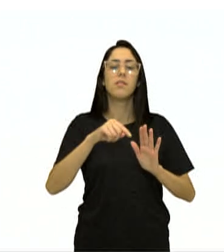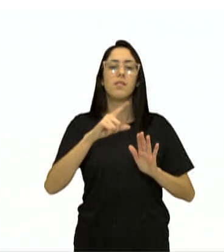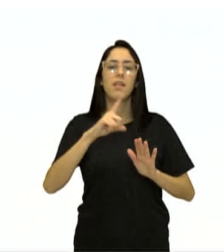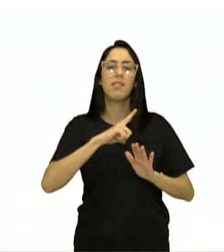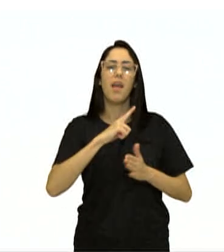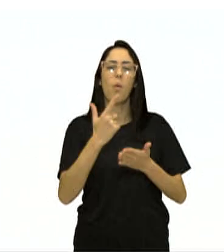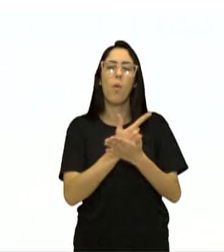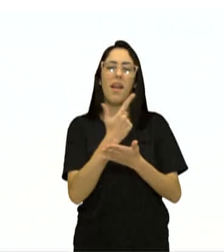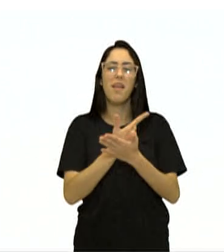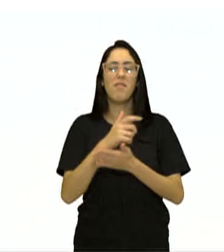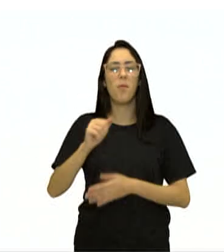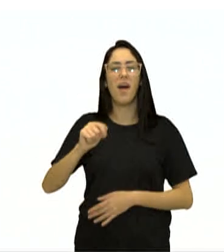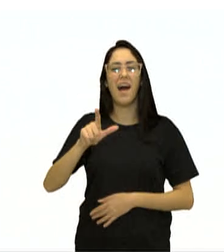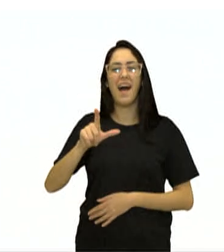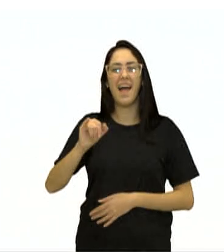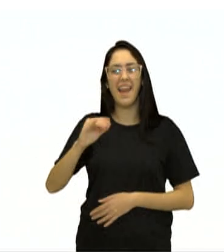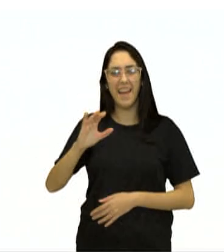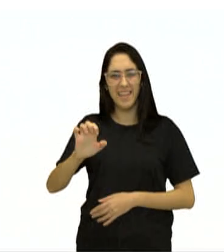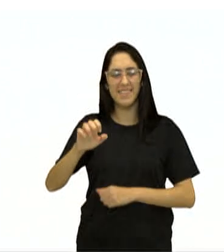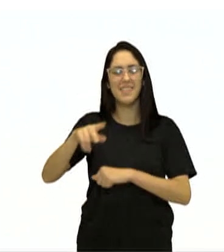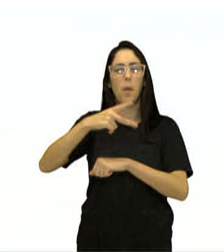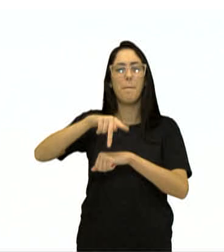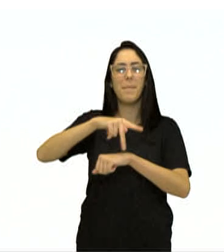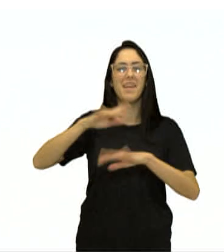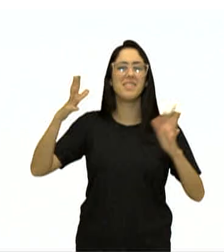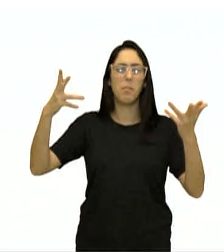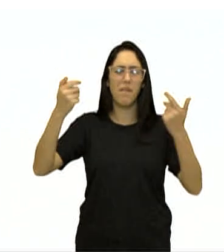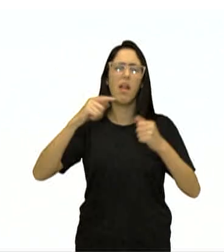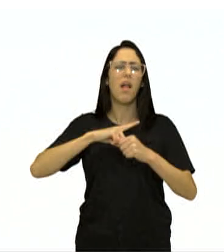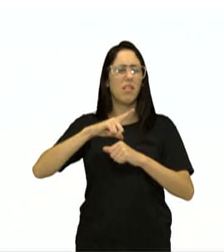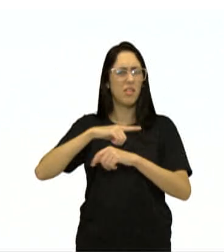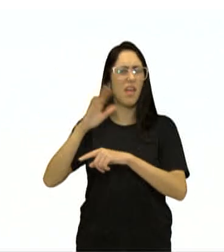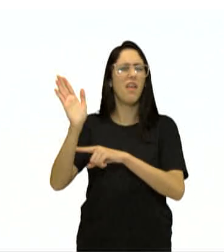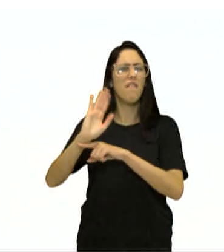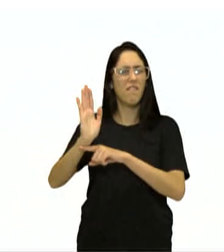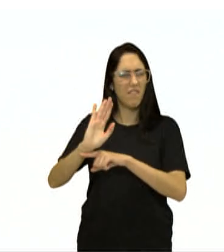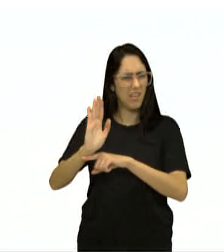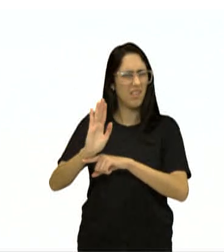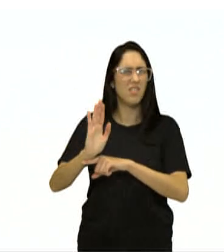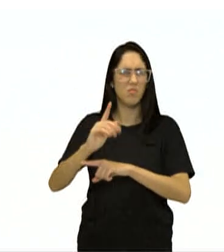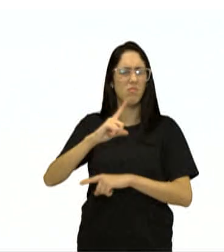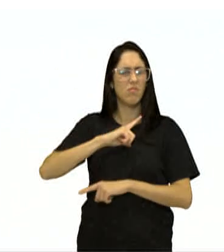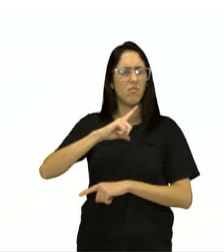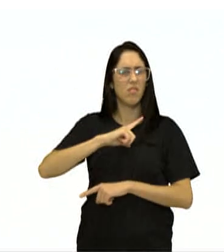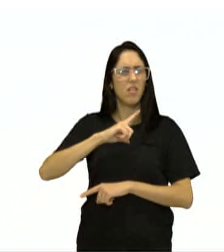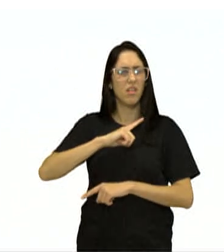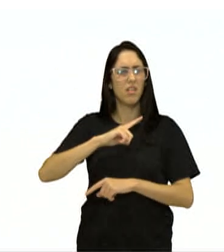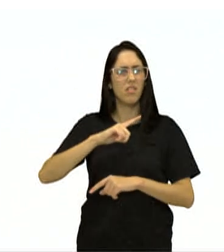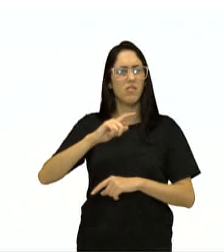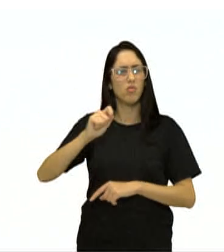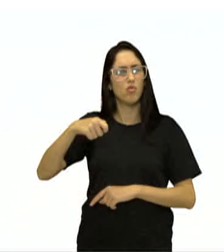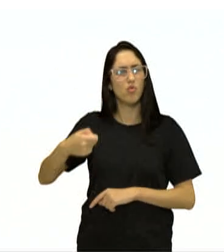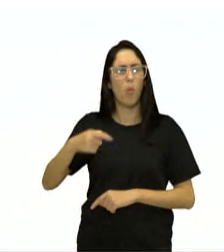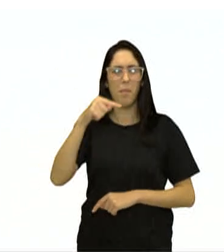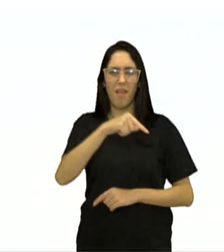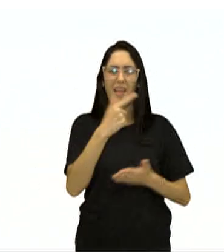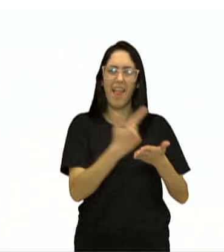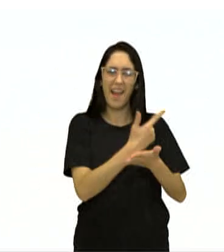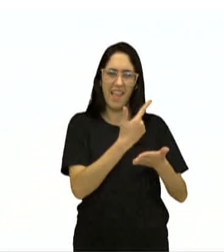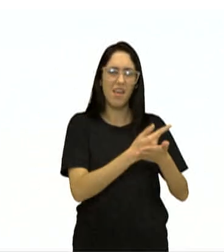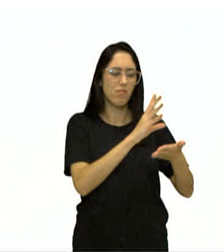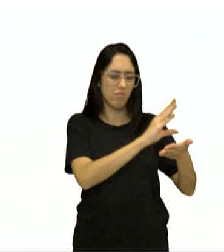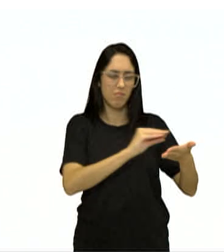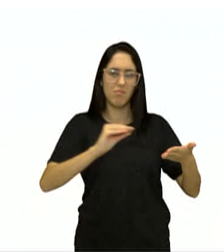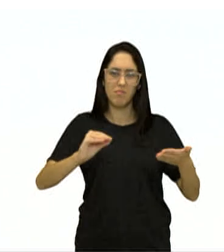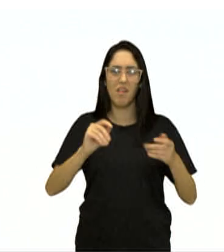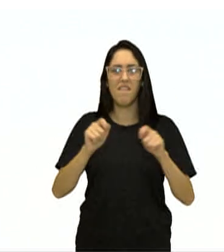das Maravilhas. Tem filme, tem mais de um filme sobre esse livro, mas vale